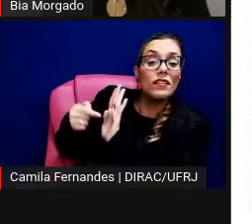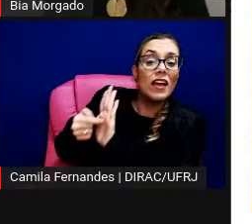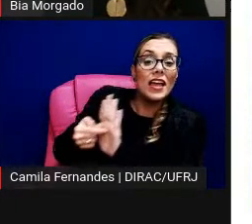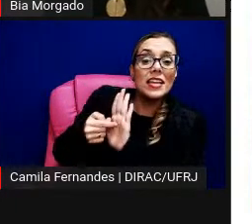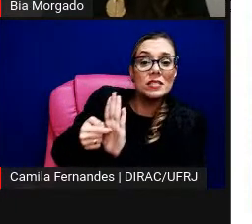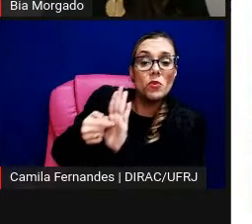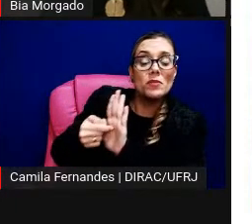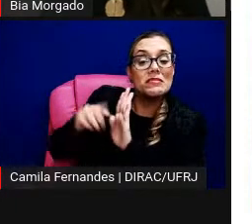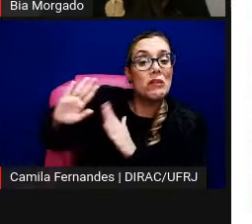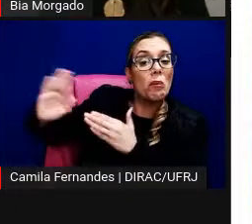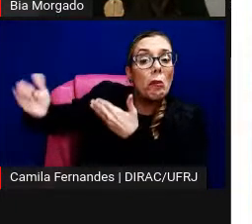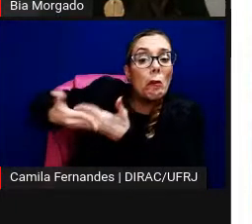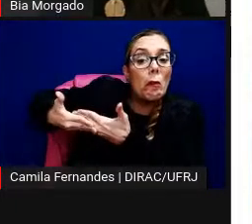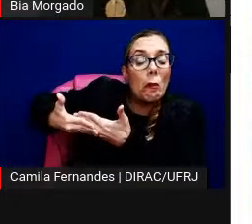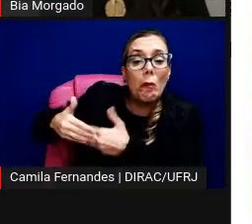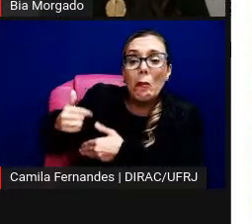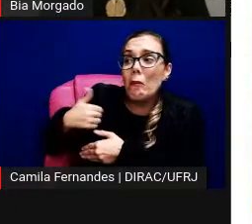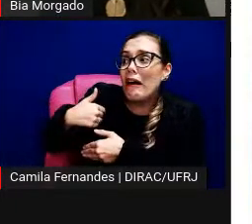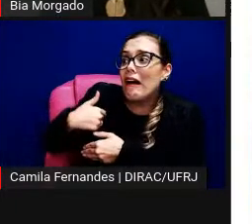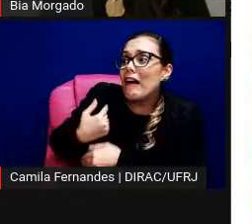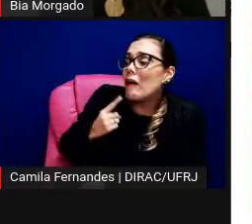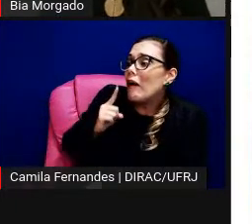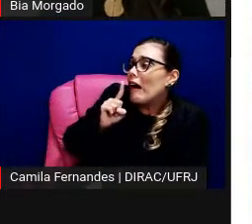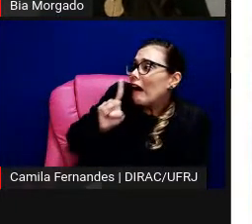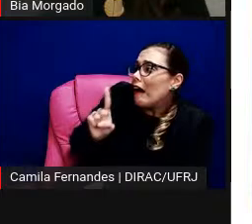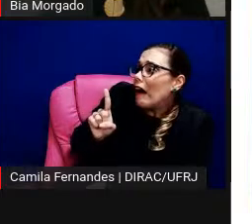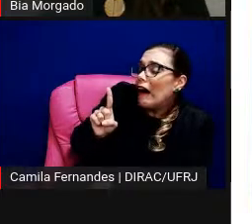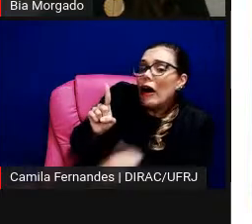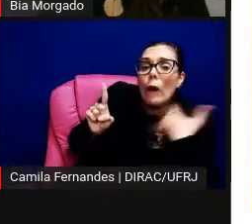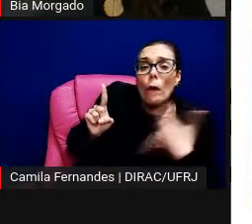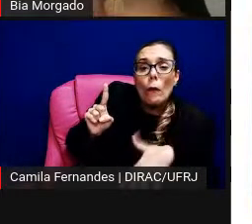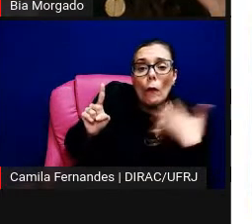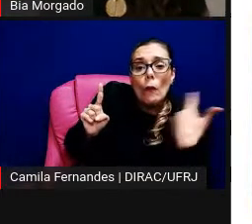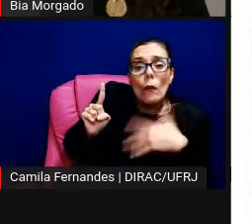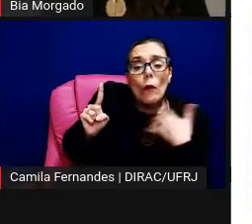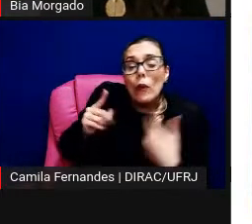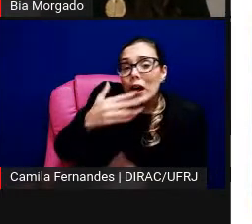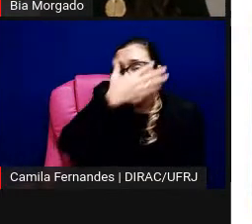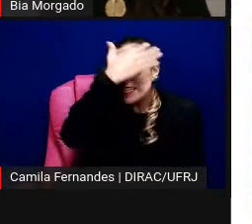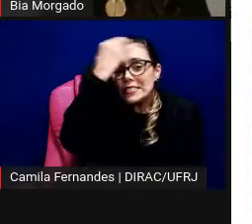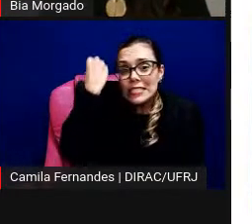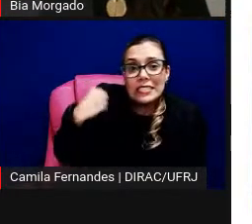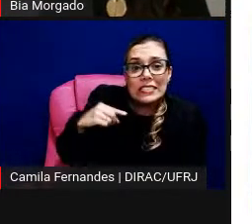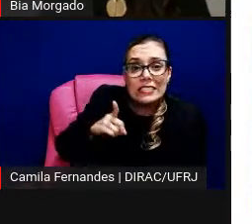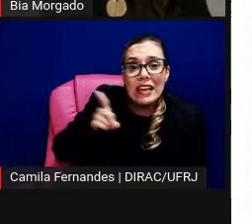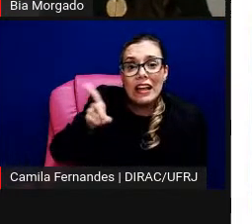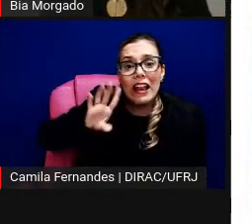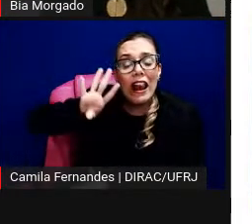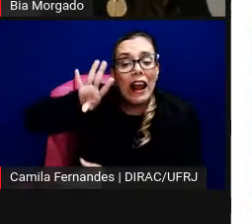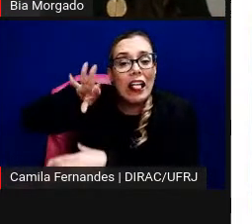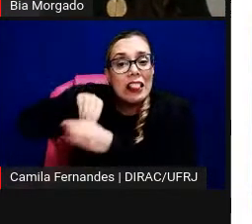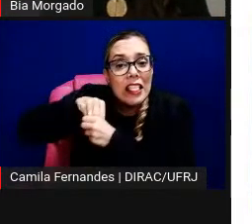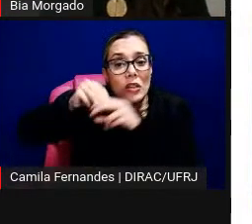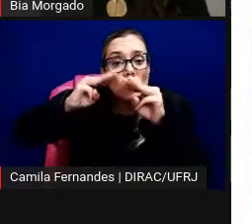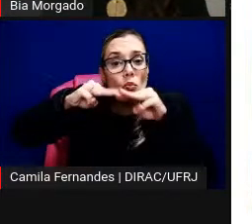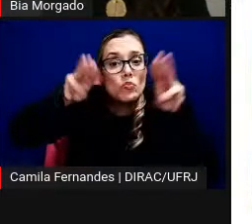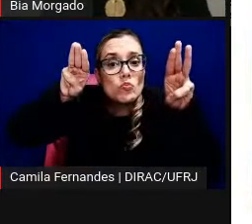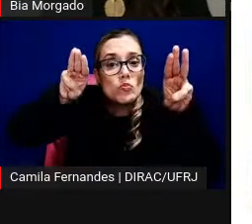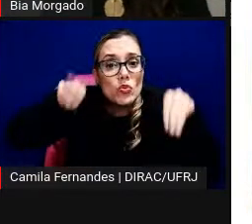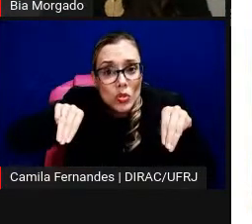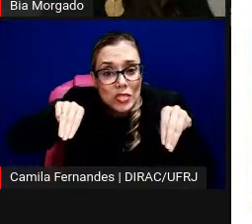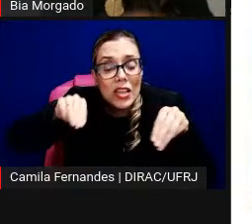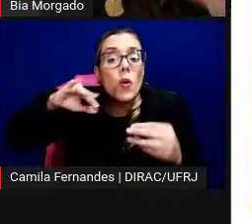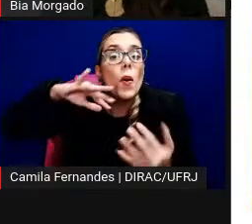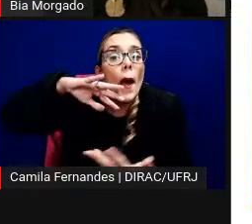e quando ele viu ele estava do lado de fora do museu e aí ele teve toda uma experiência, o museu realmente virou o mundo,